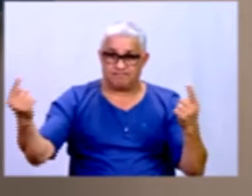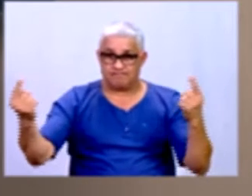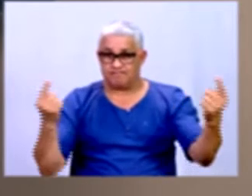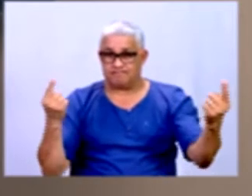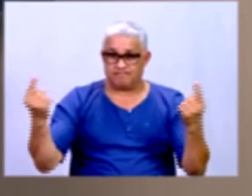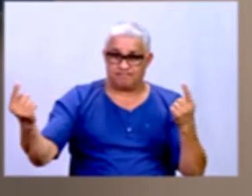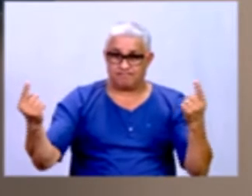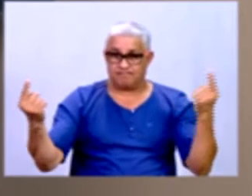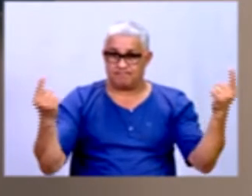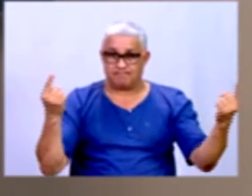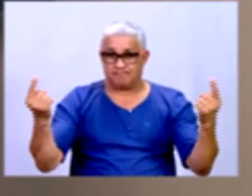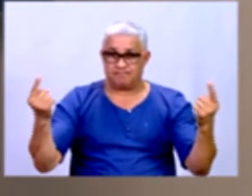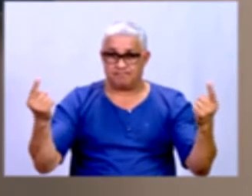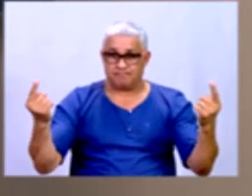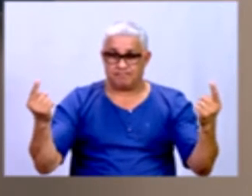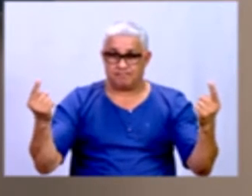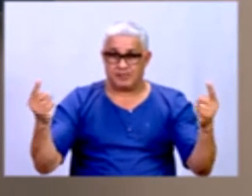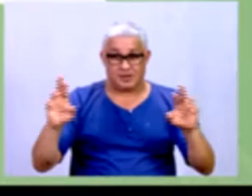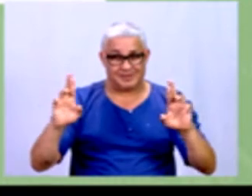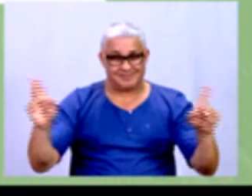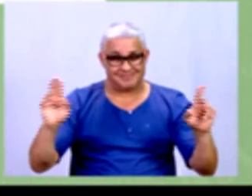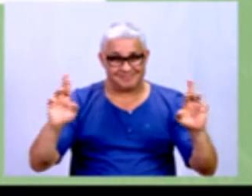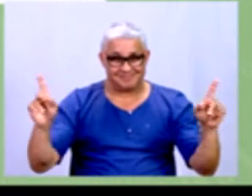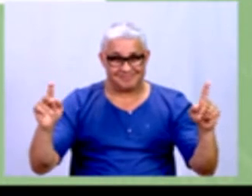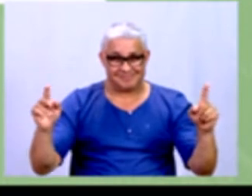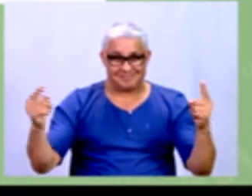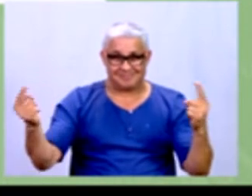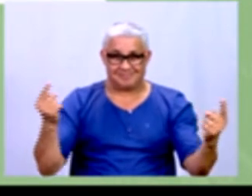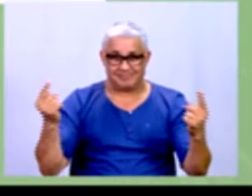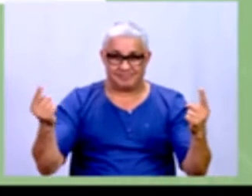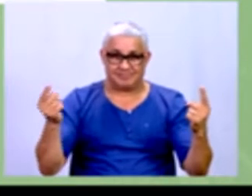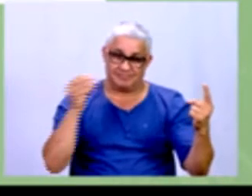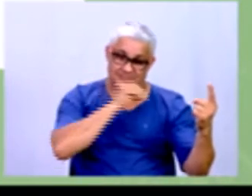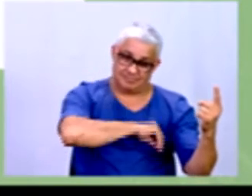não são iguais. Elas são diferentes, tá?